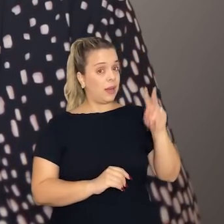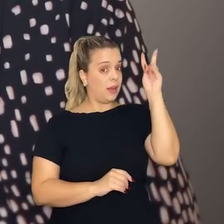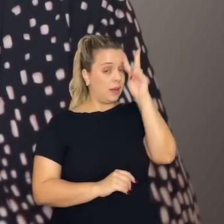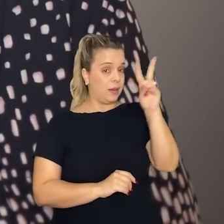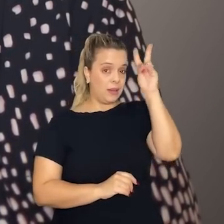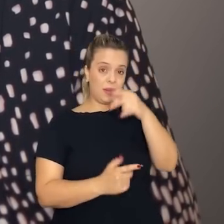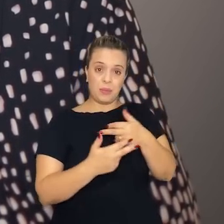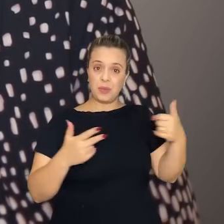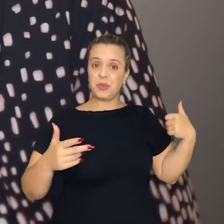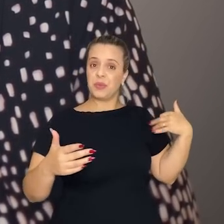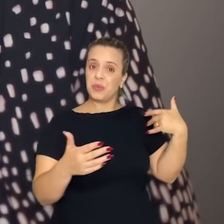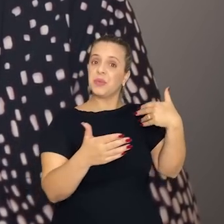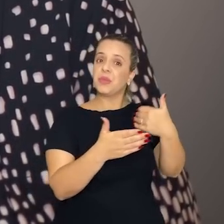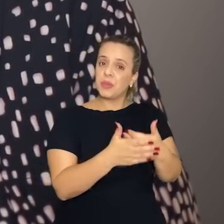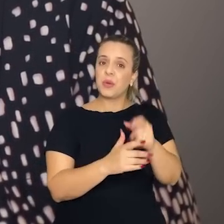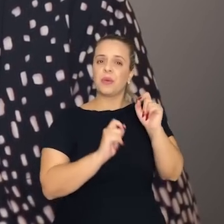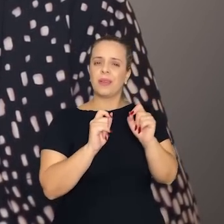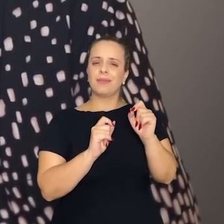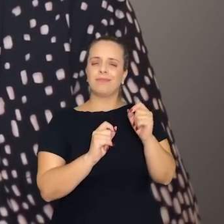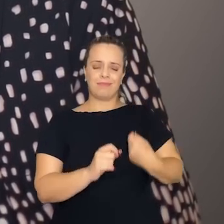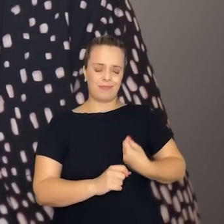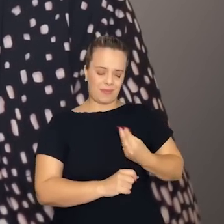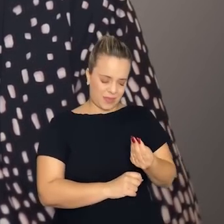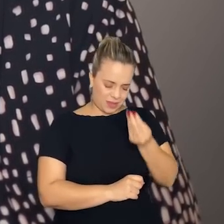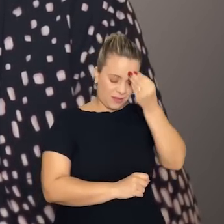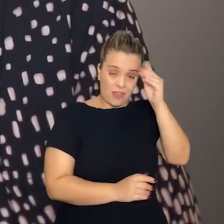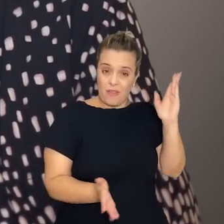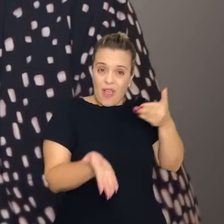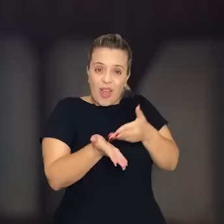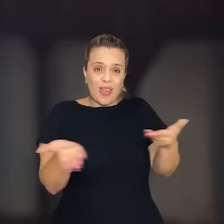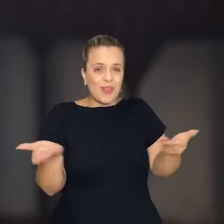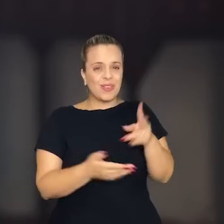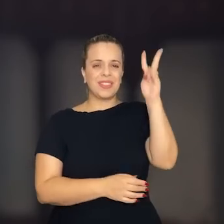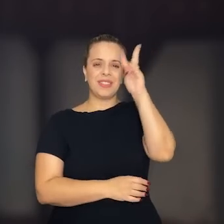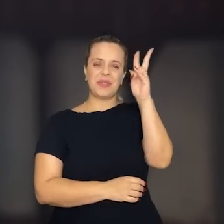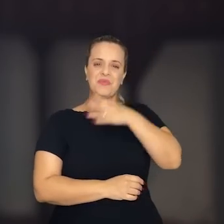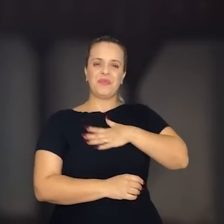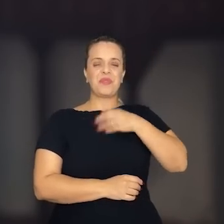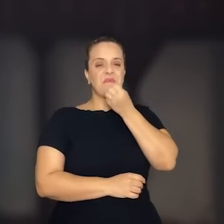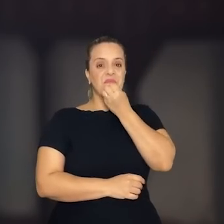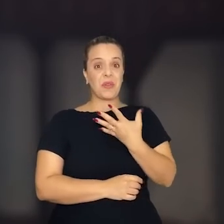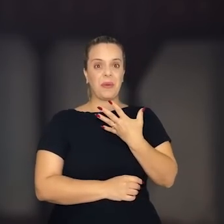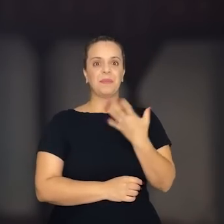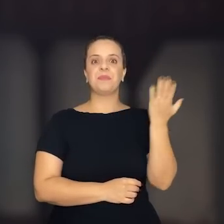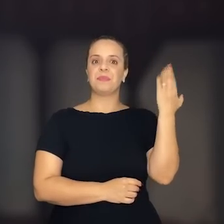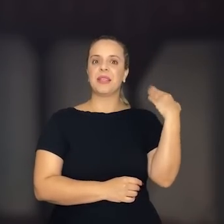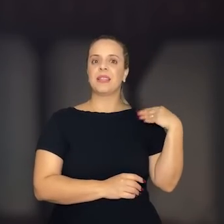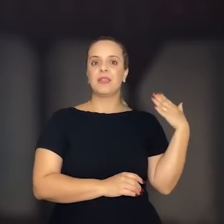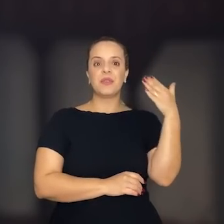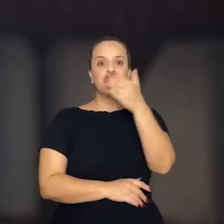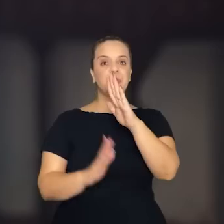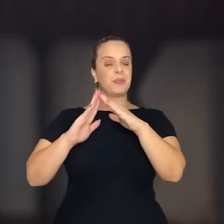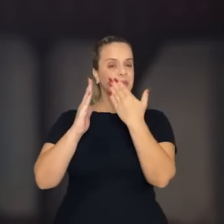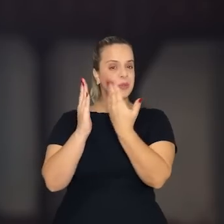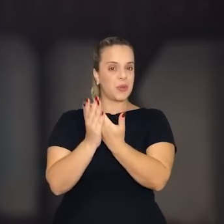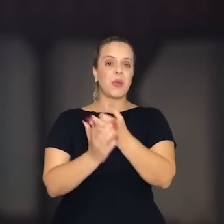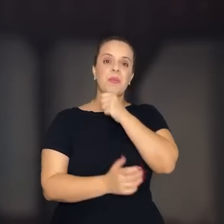ficam na memória da gente, né? Aquela coisa gostosa. Quando eu ia para a escola, meu avô sabia